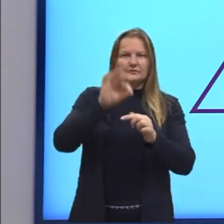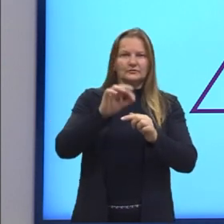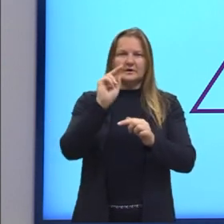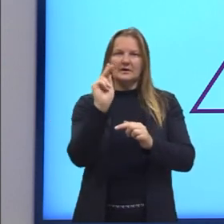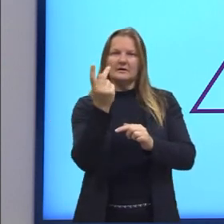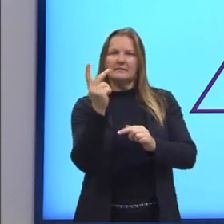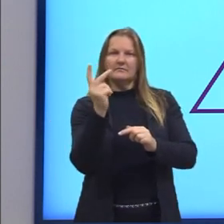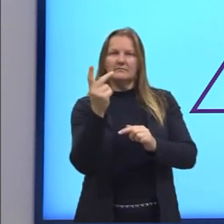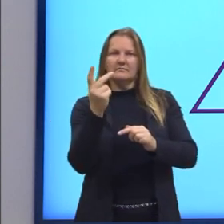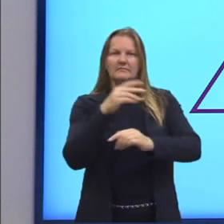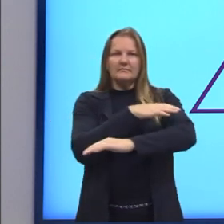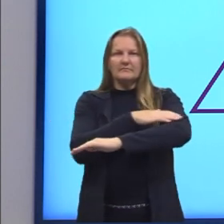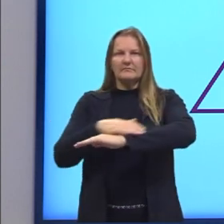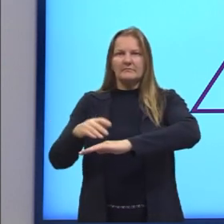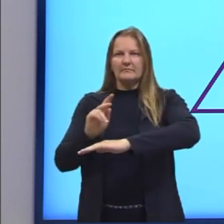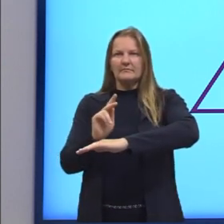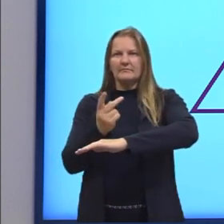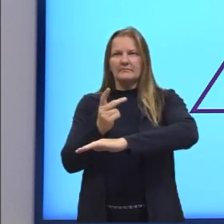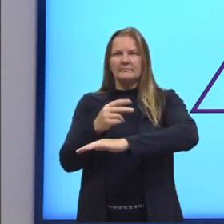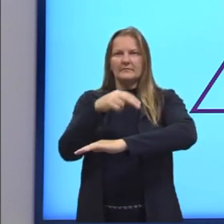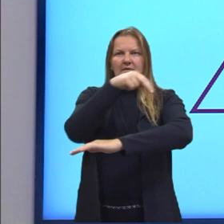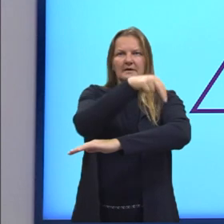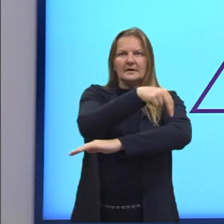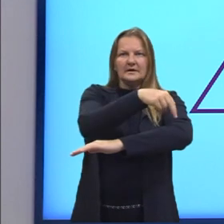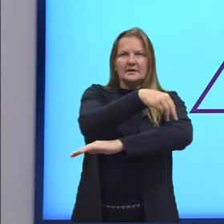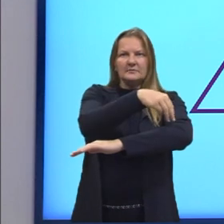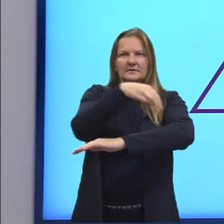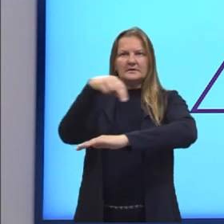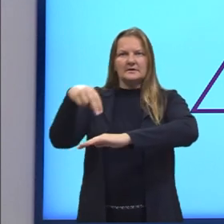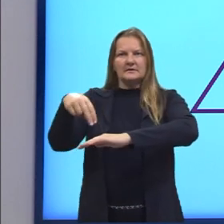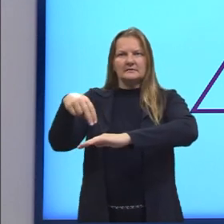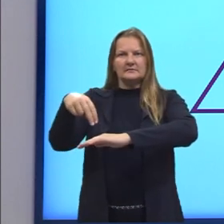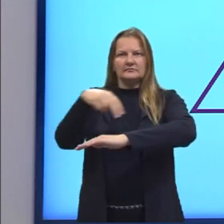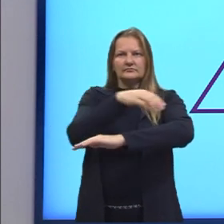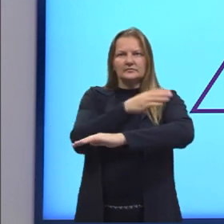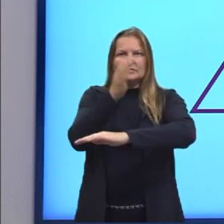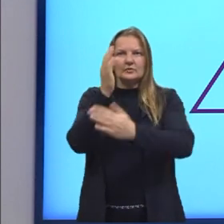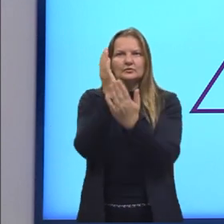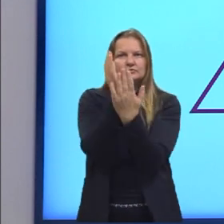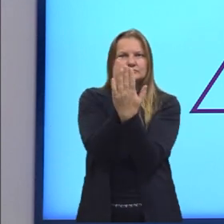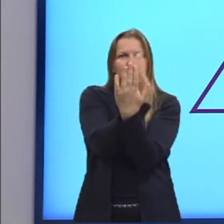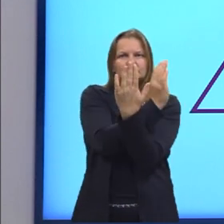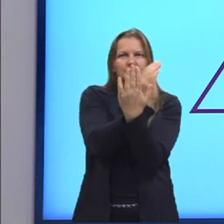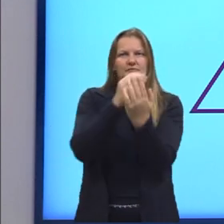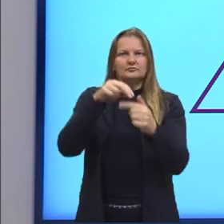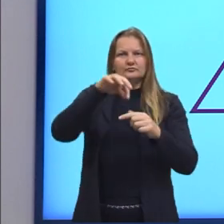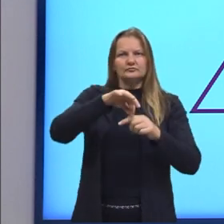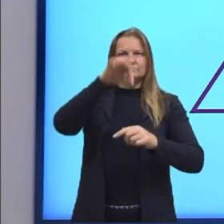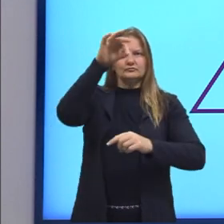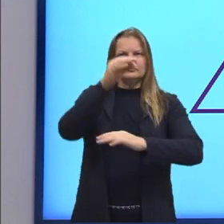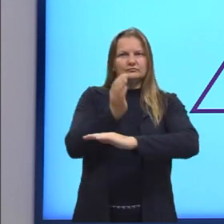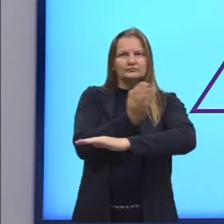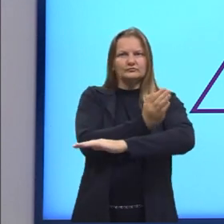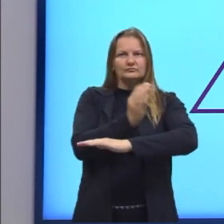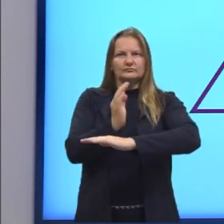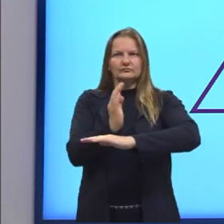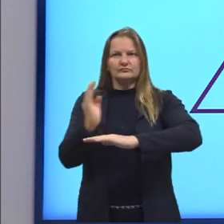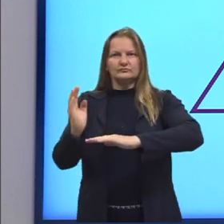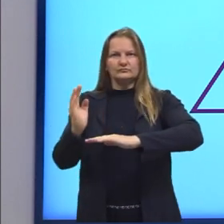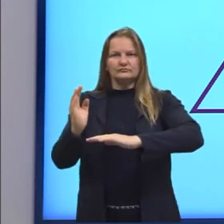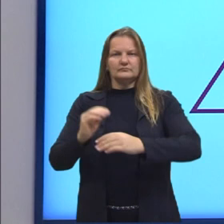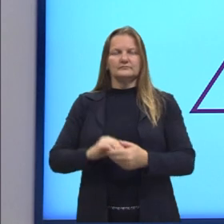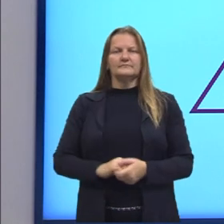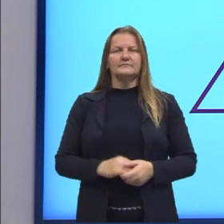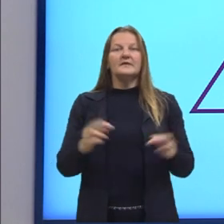E as projeções M e N. A partir, então, dessas informações, nós construímos